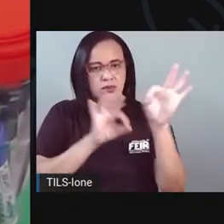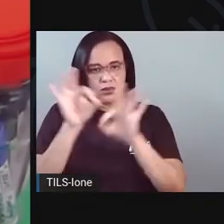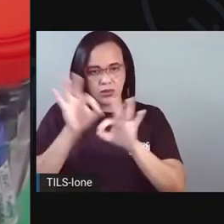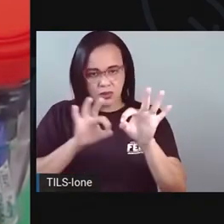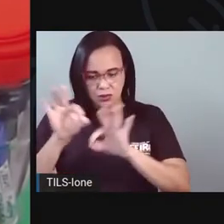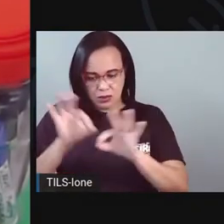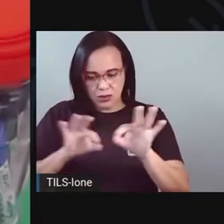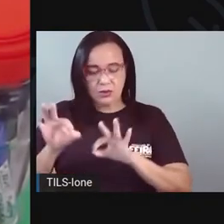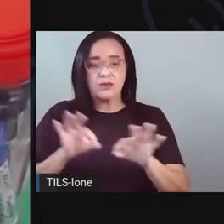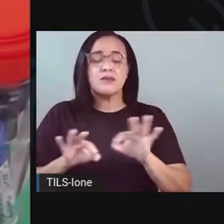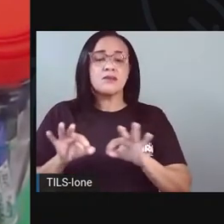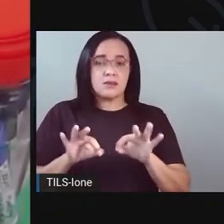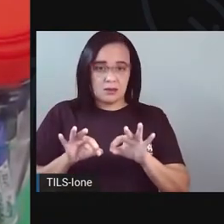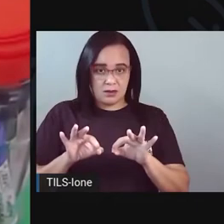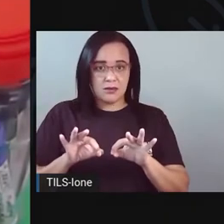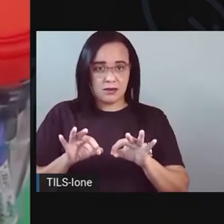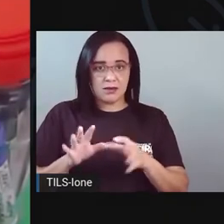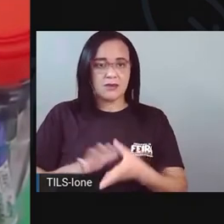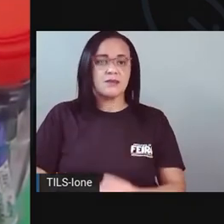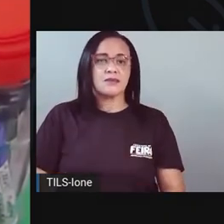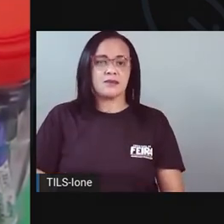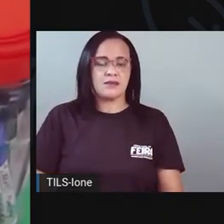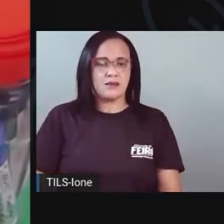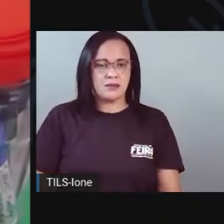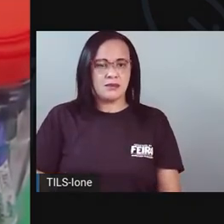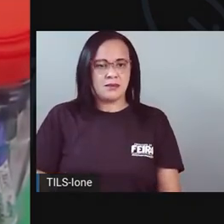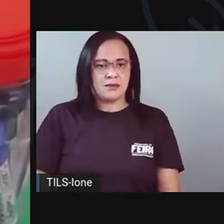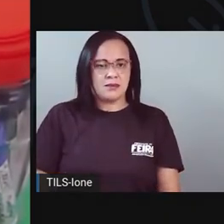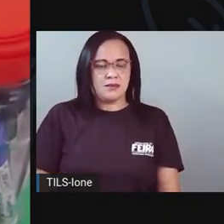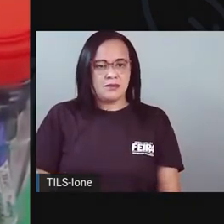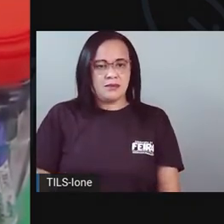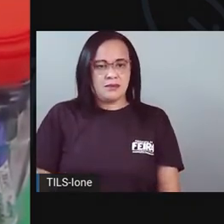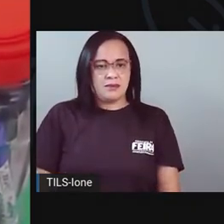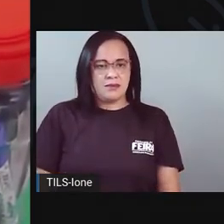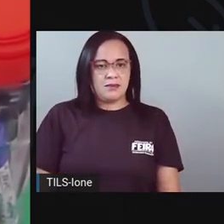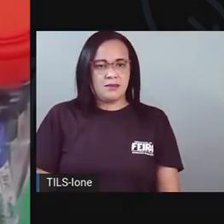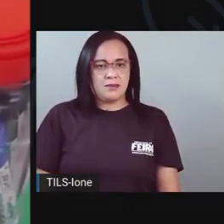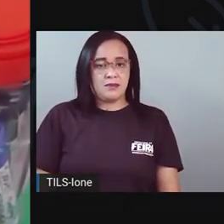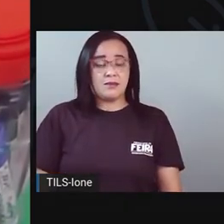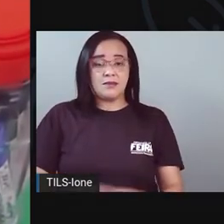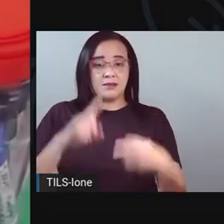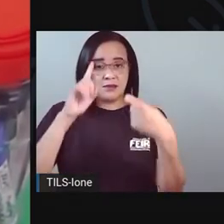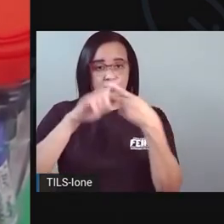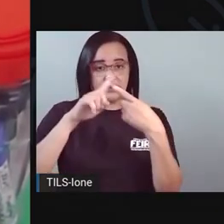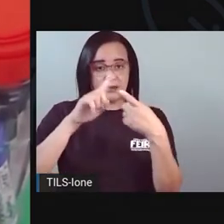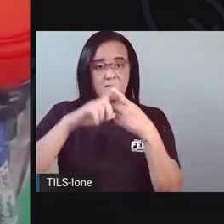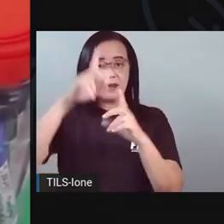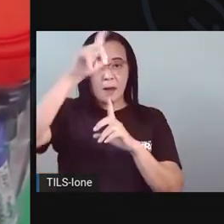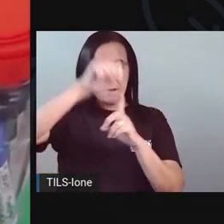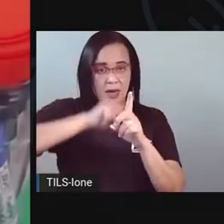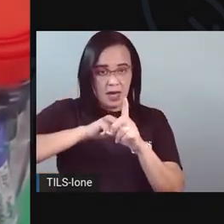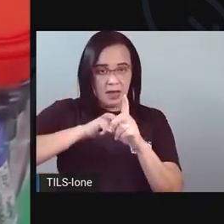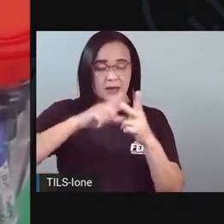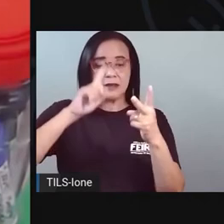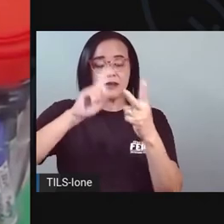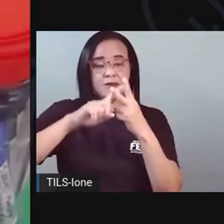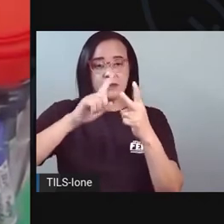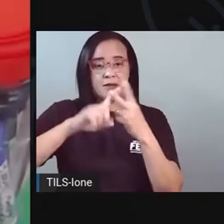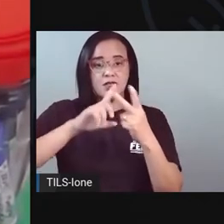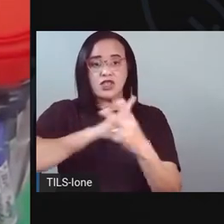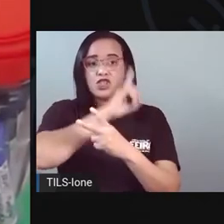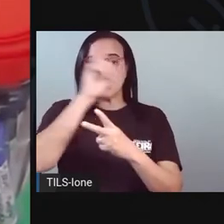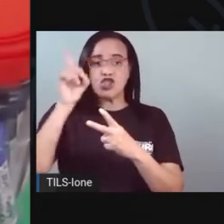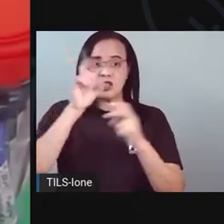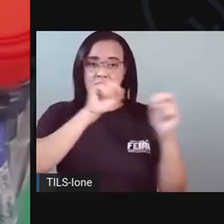ó? Recortar. Pronto. Já tenho aqui do meu calendário os meses. Já tenho o dia da semana e agora eu